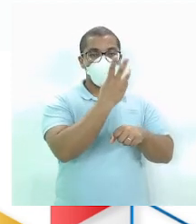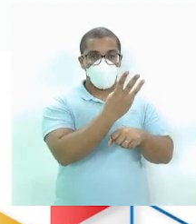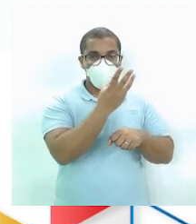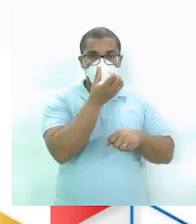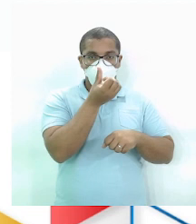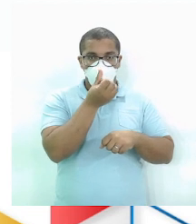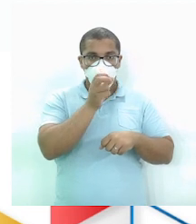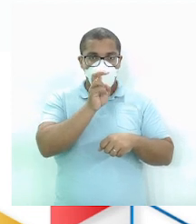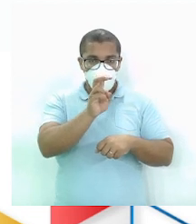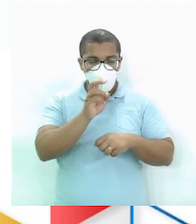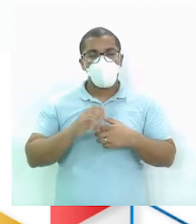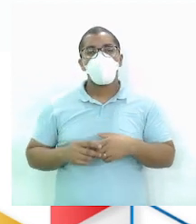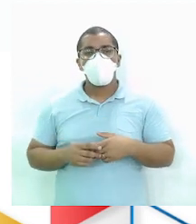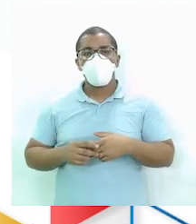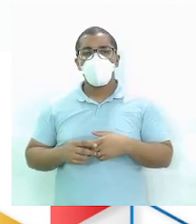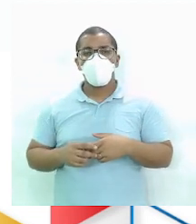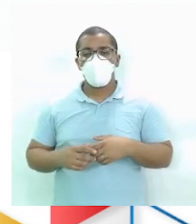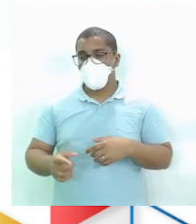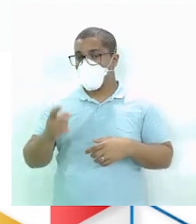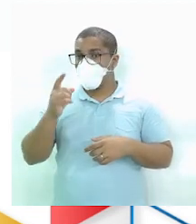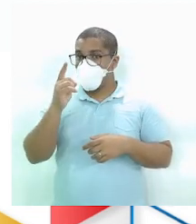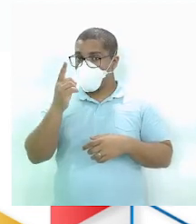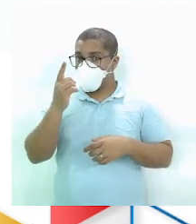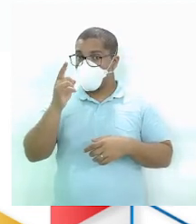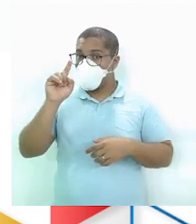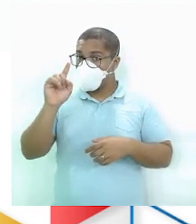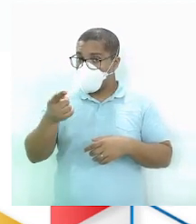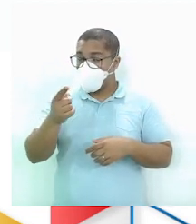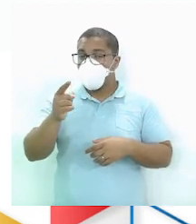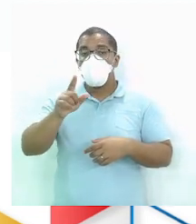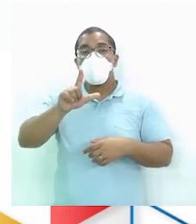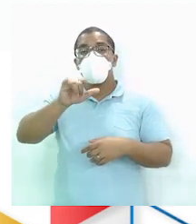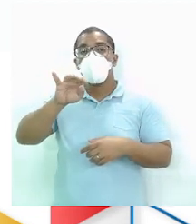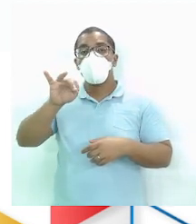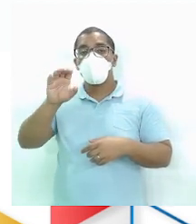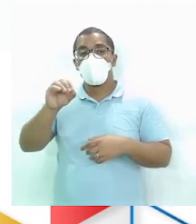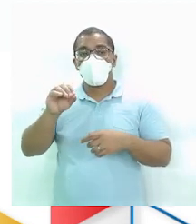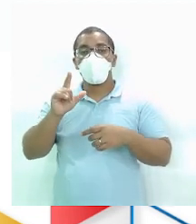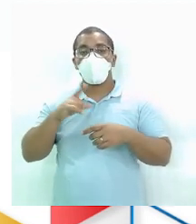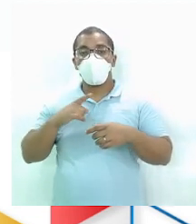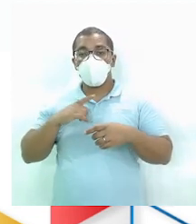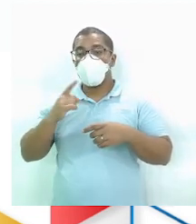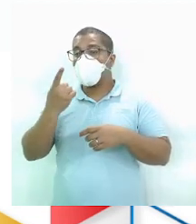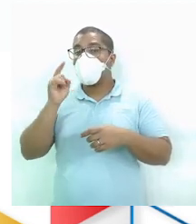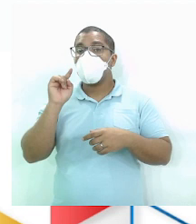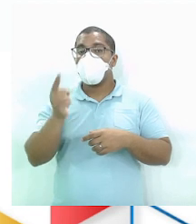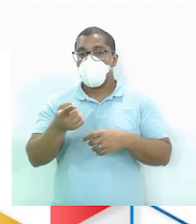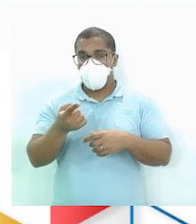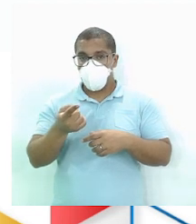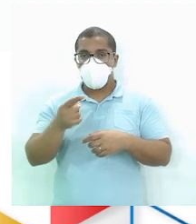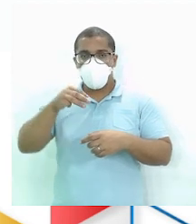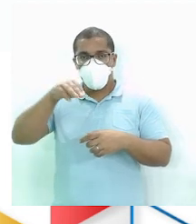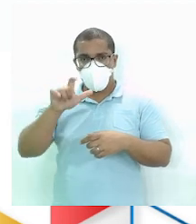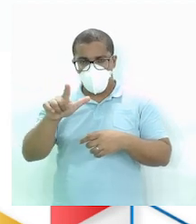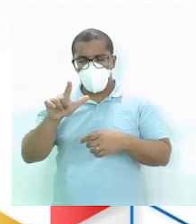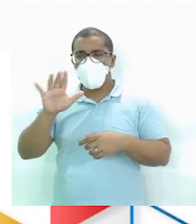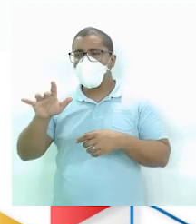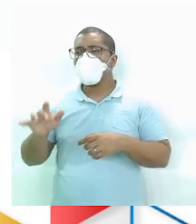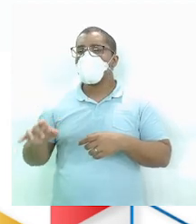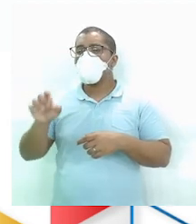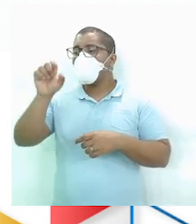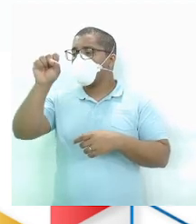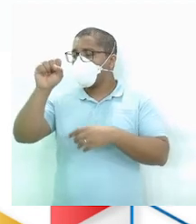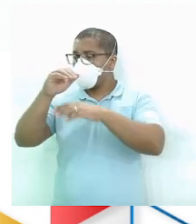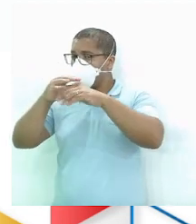Como um litro Tem mil ml Quantos mililitros Existem Oito Vinte e cinco Águas desse litro Vamos lá para a